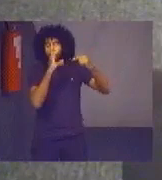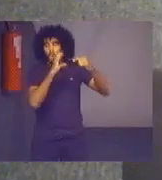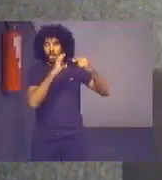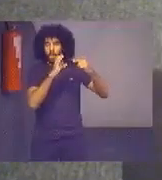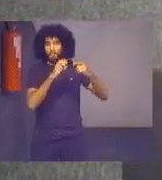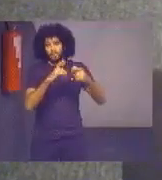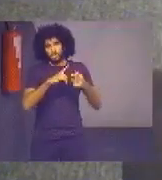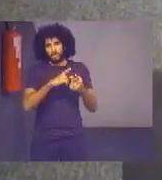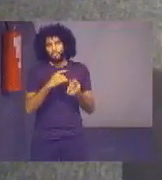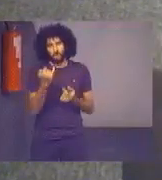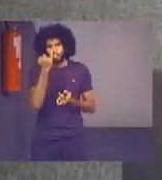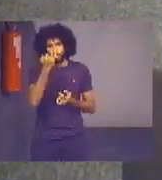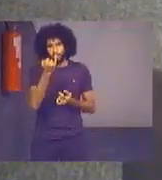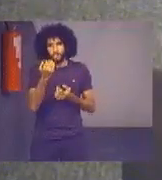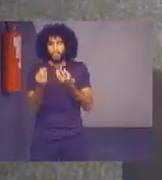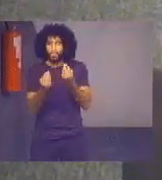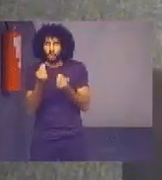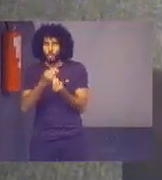mencionou hoje na abertura.